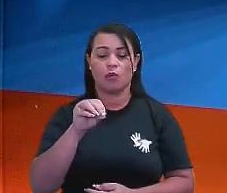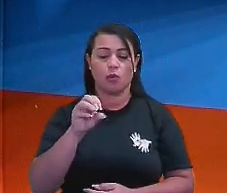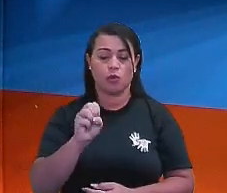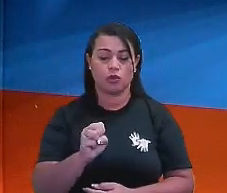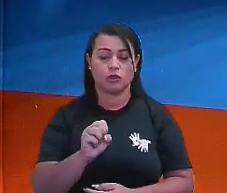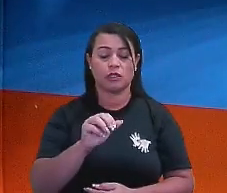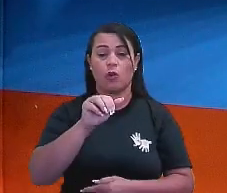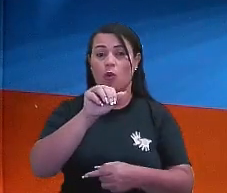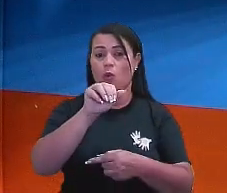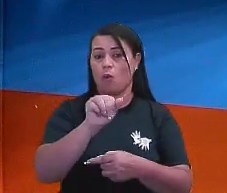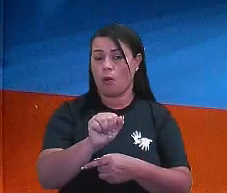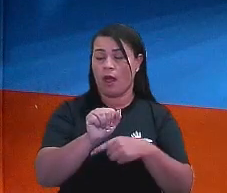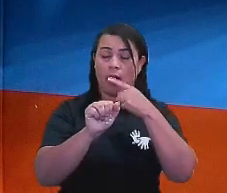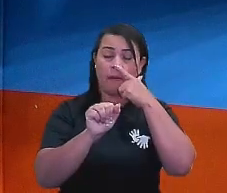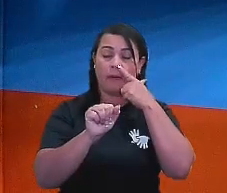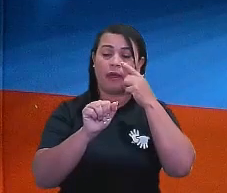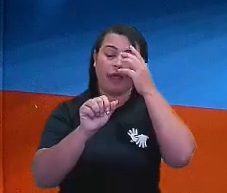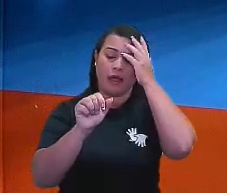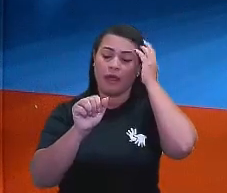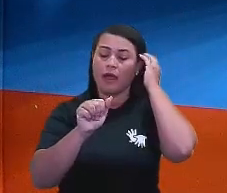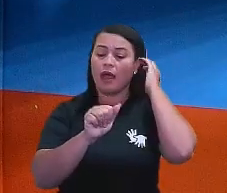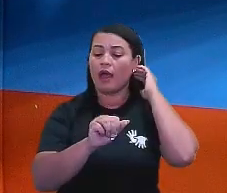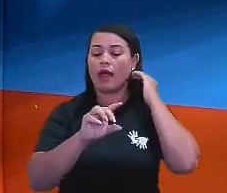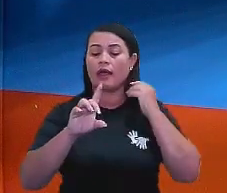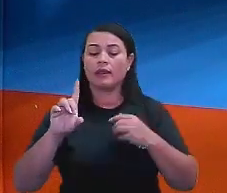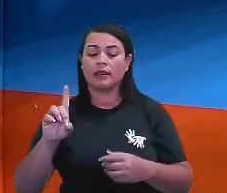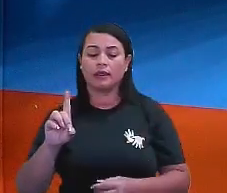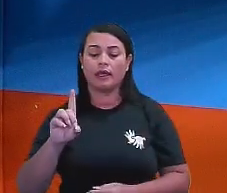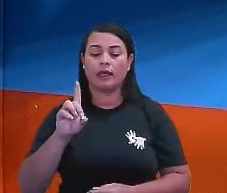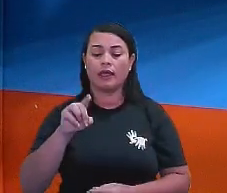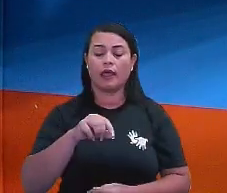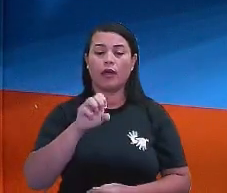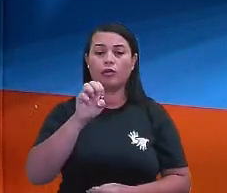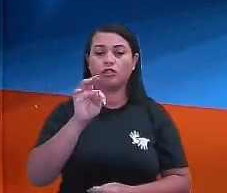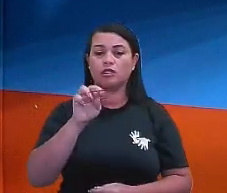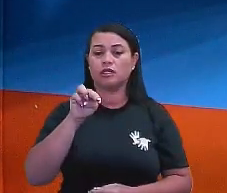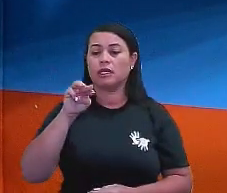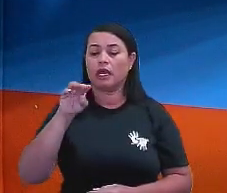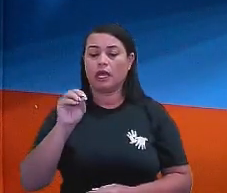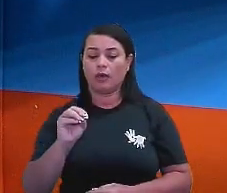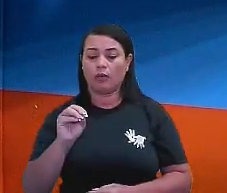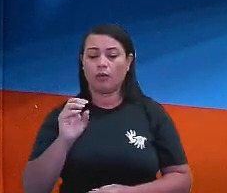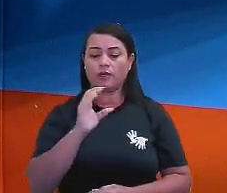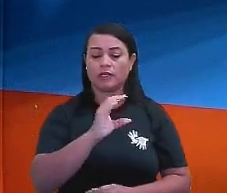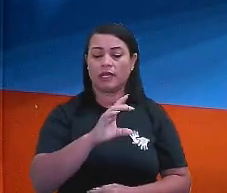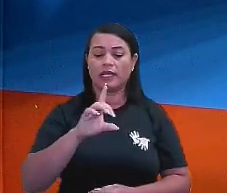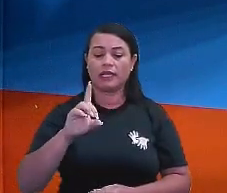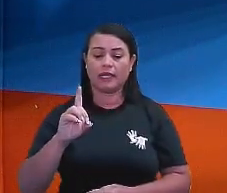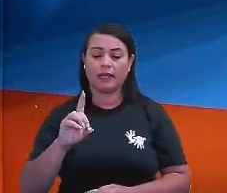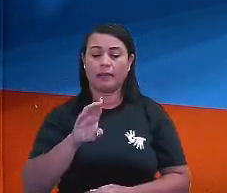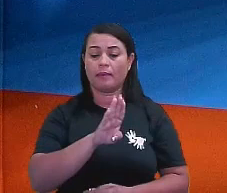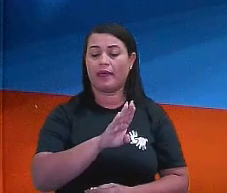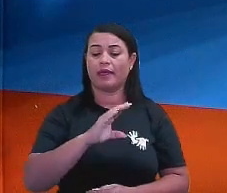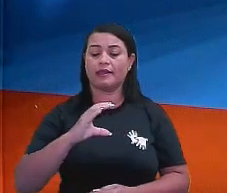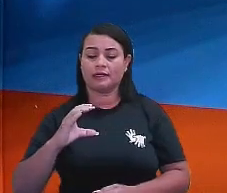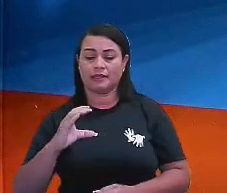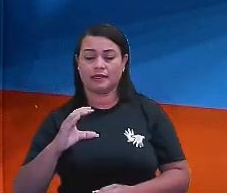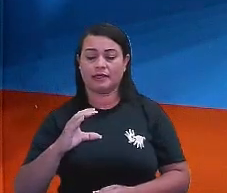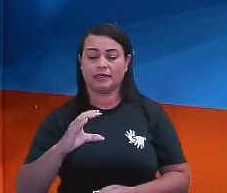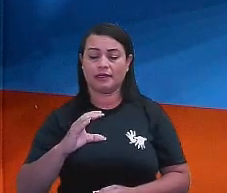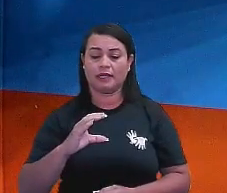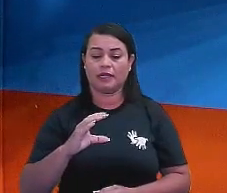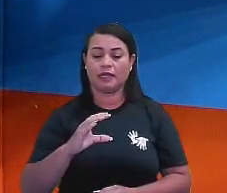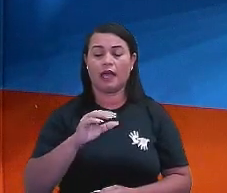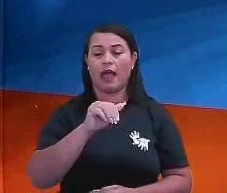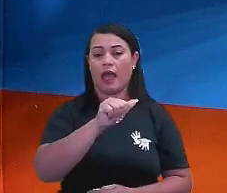A é o extremo, D é o extremo. Veja, C dividido por D. E os meios, B e C, tá? Então,